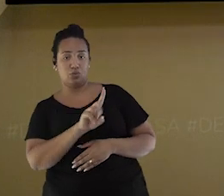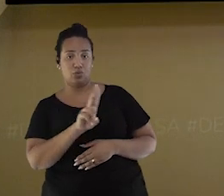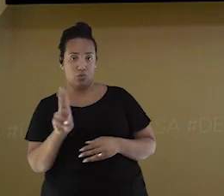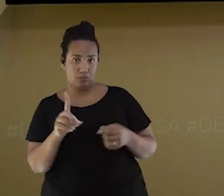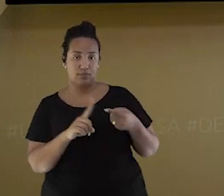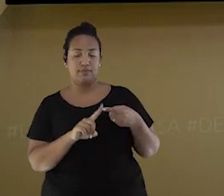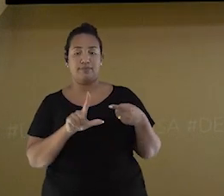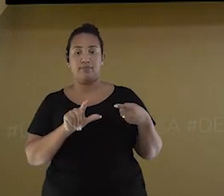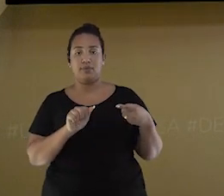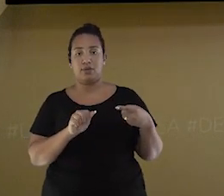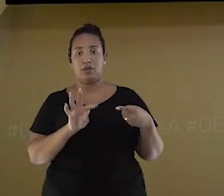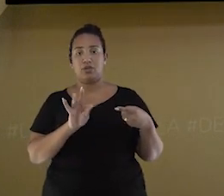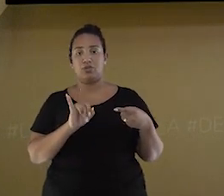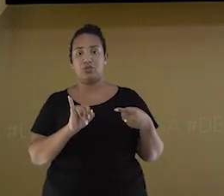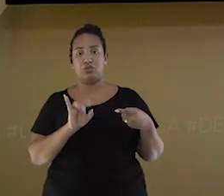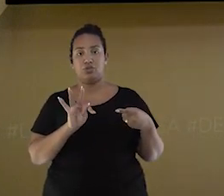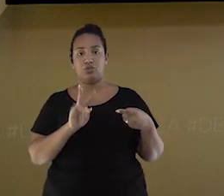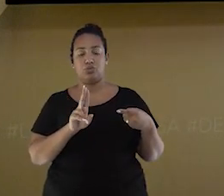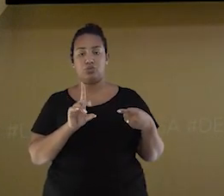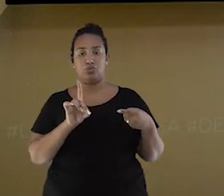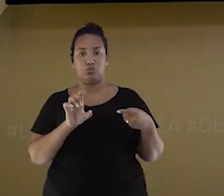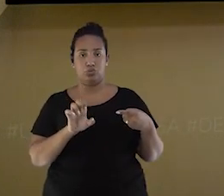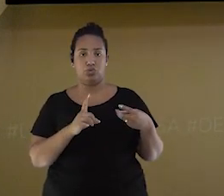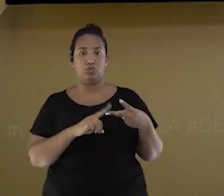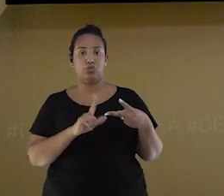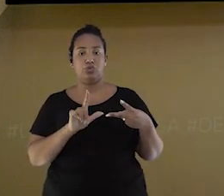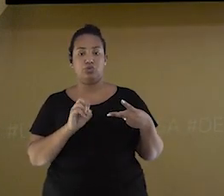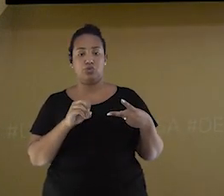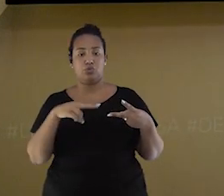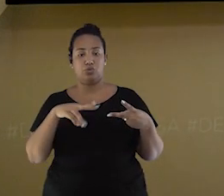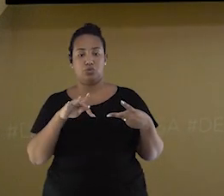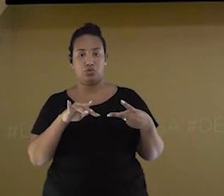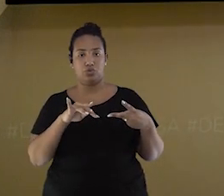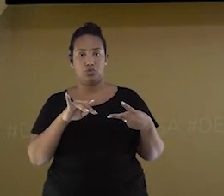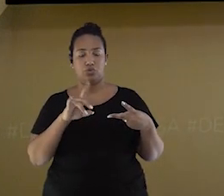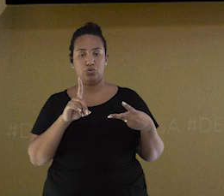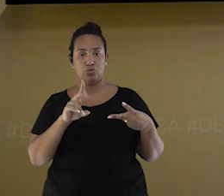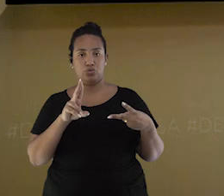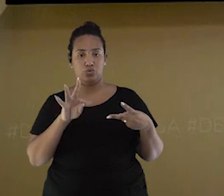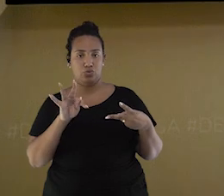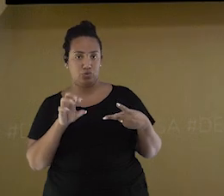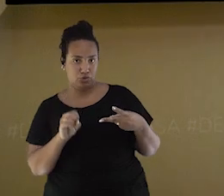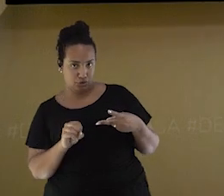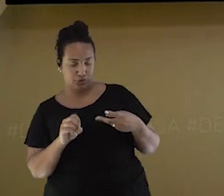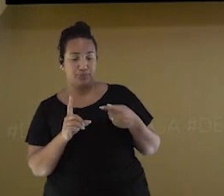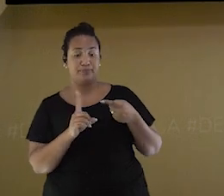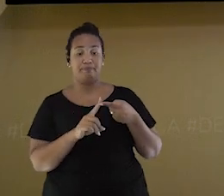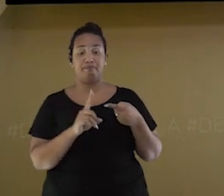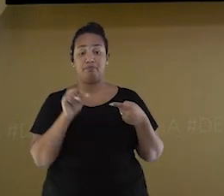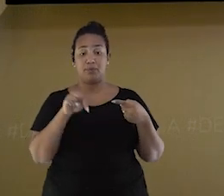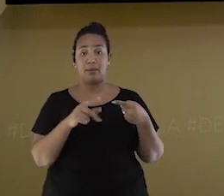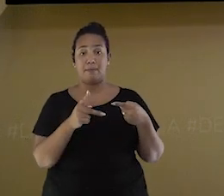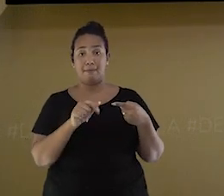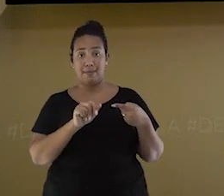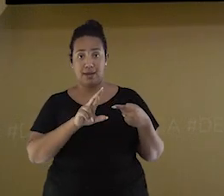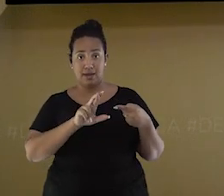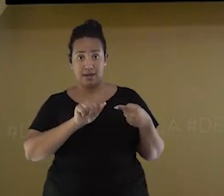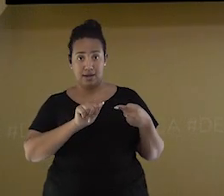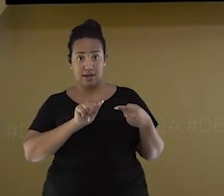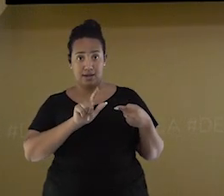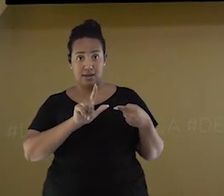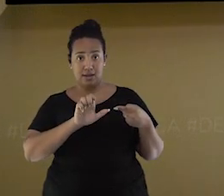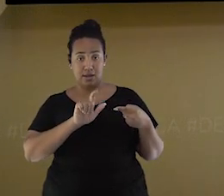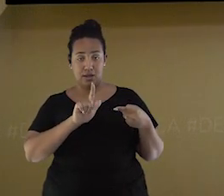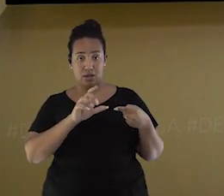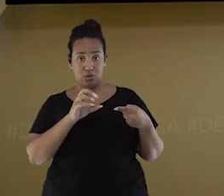horizontalmente, no sentido leste-oeste, enquanto os meridianos cortam a